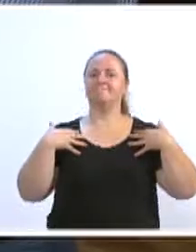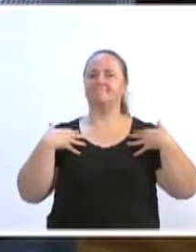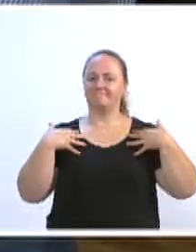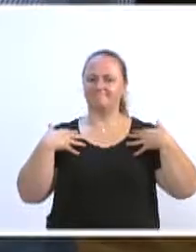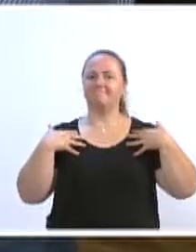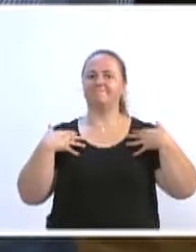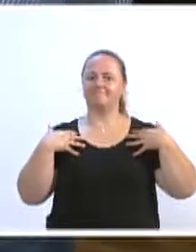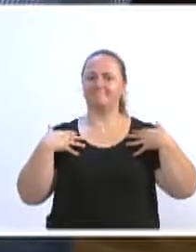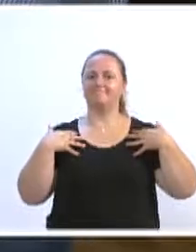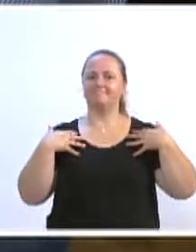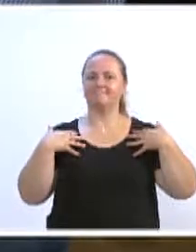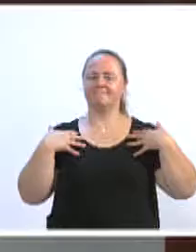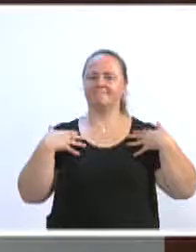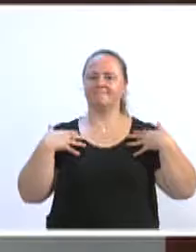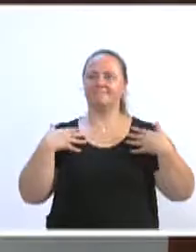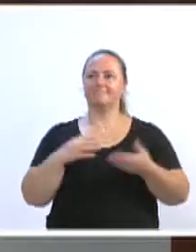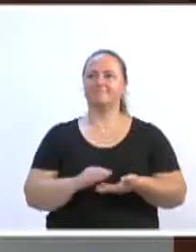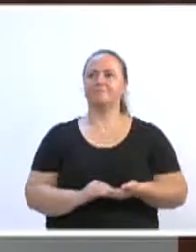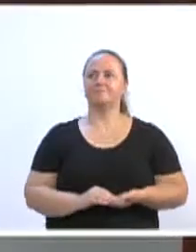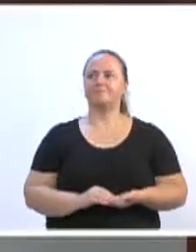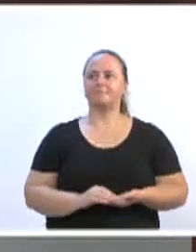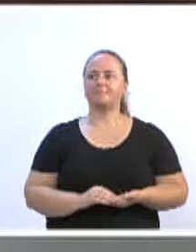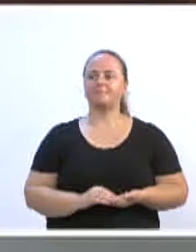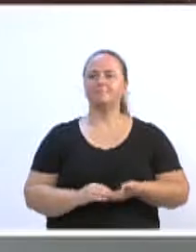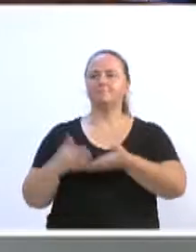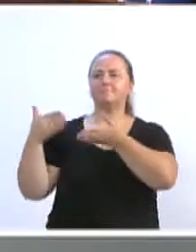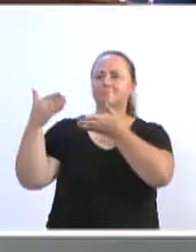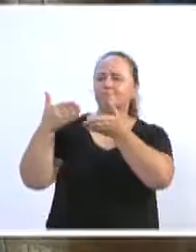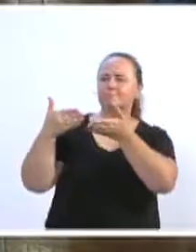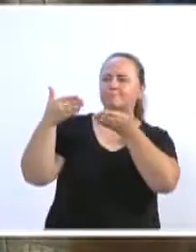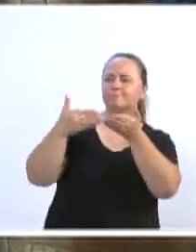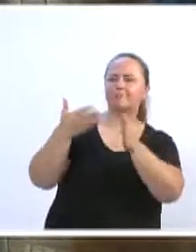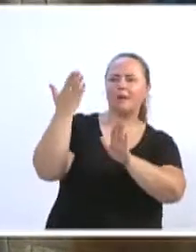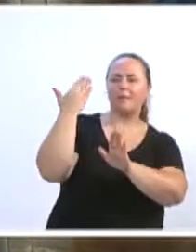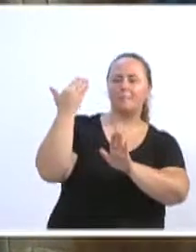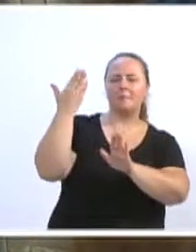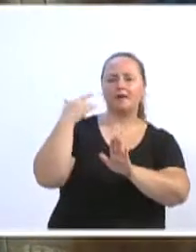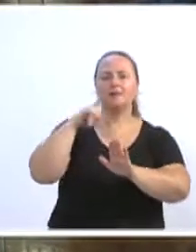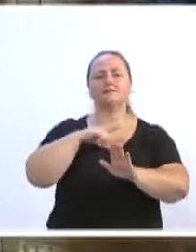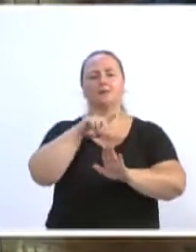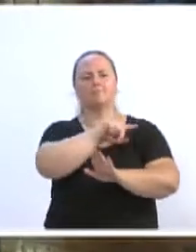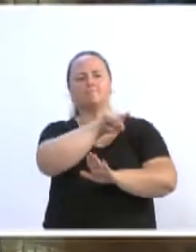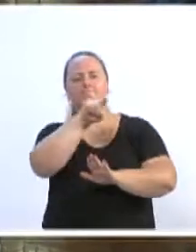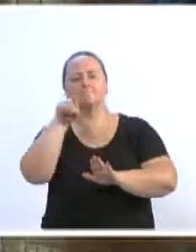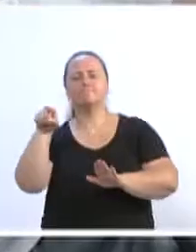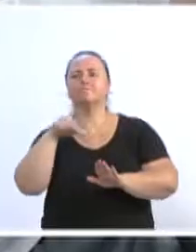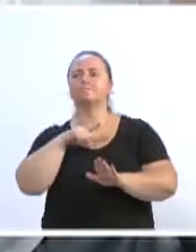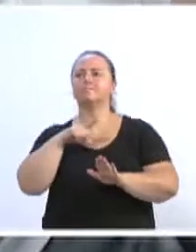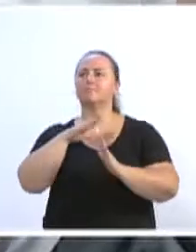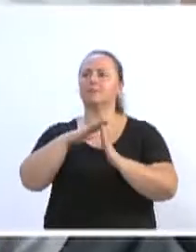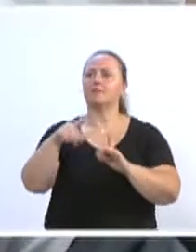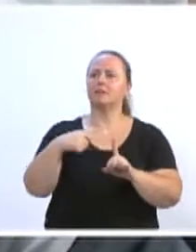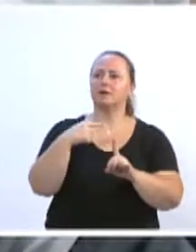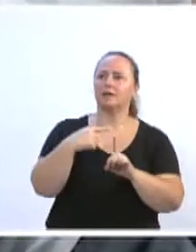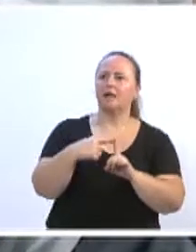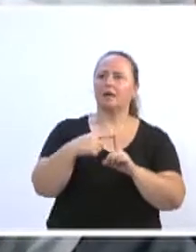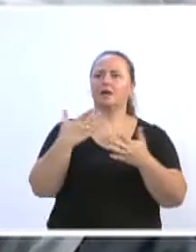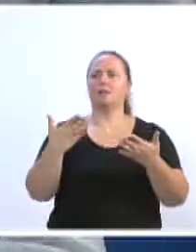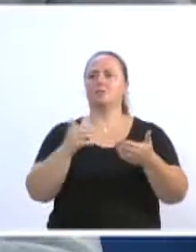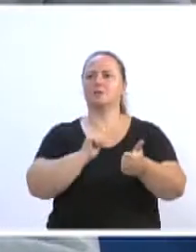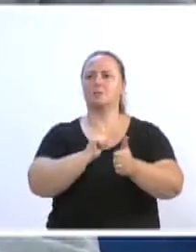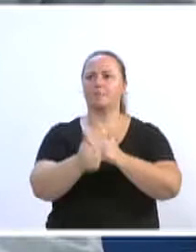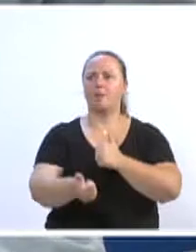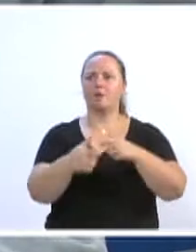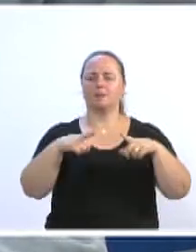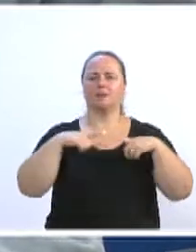o doutor Plumenau veio a essa cidade, no tripé, educação, também a igreja, e também o esporte, o